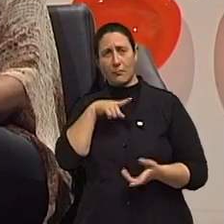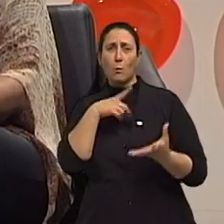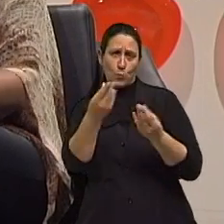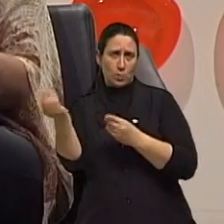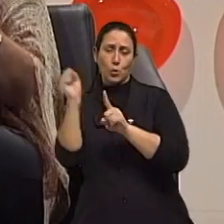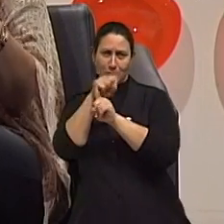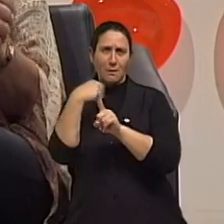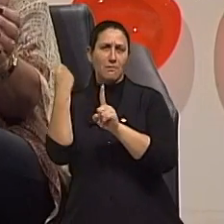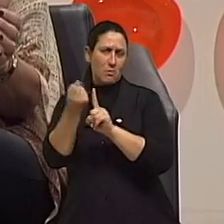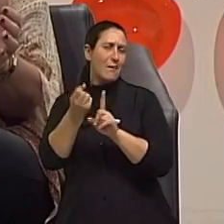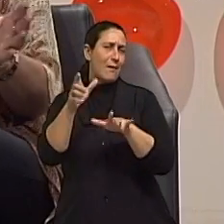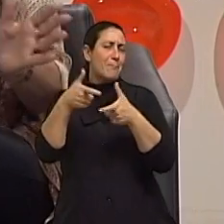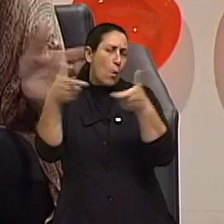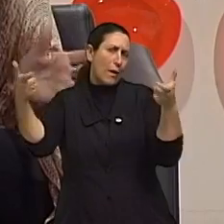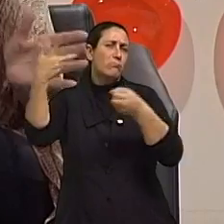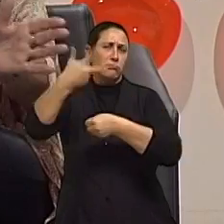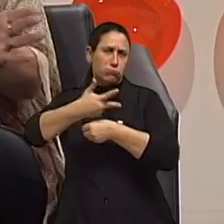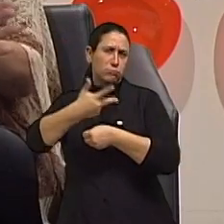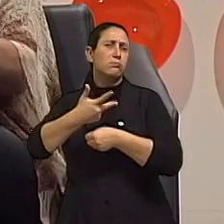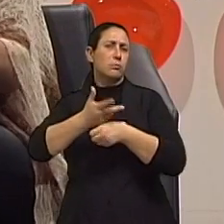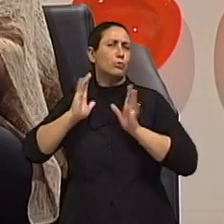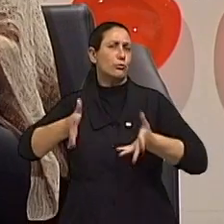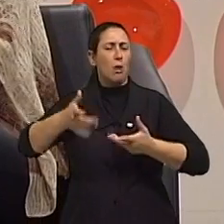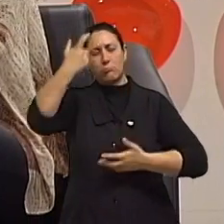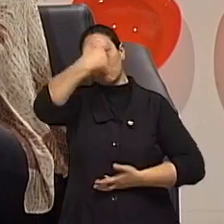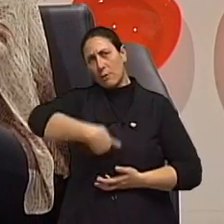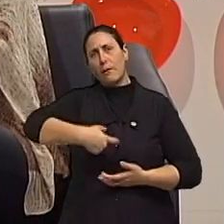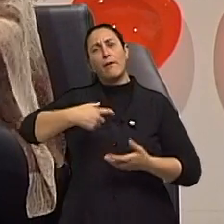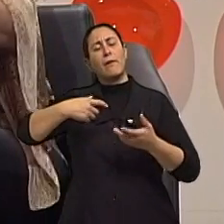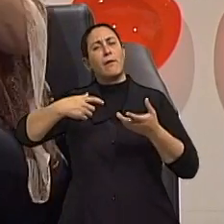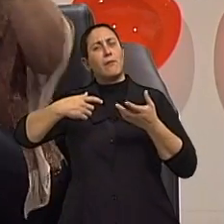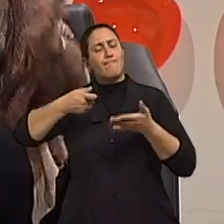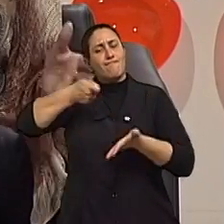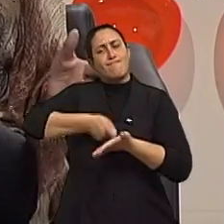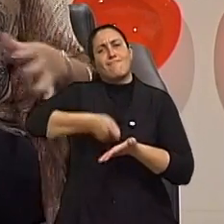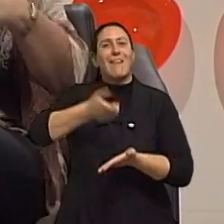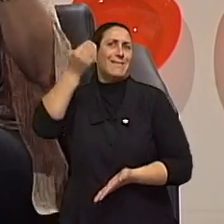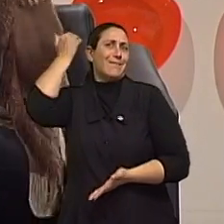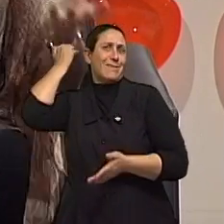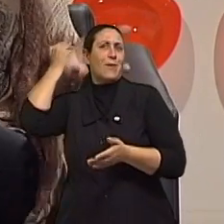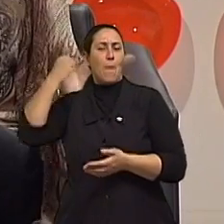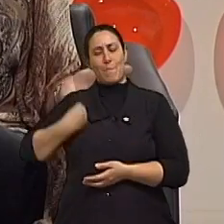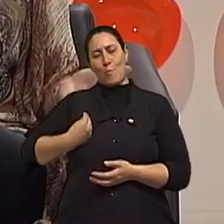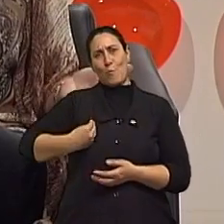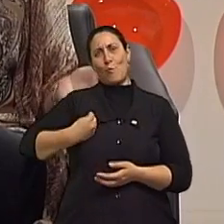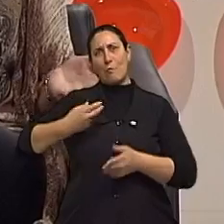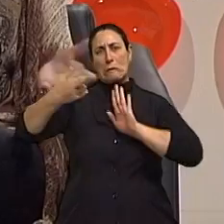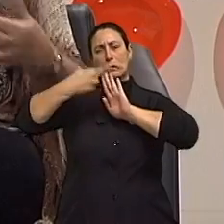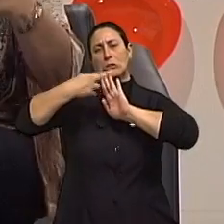sociedade, pessoas da terceira idade tiveram essa formação muito mais rígida, nem se fala, né? Era outro mundo.